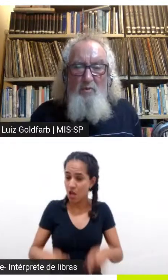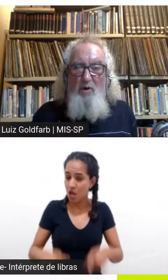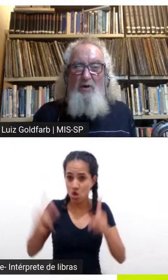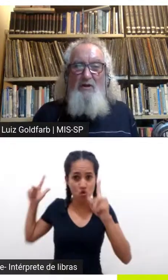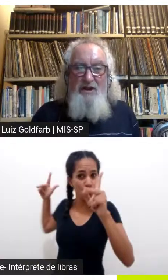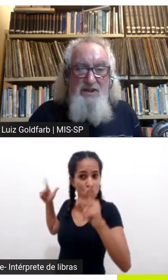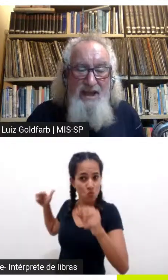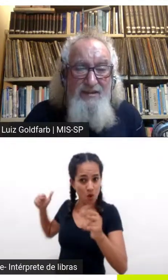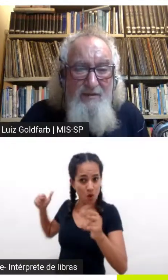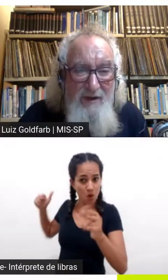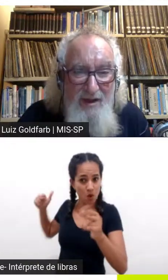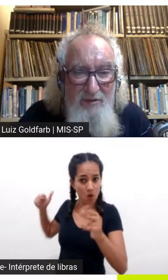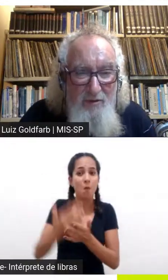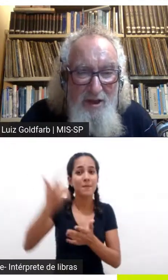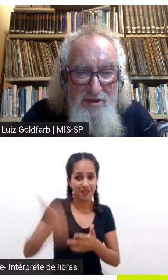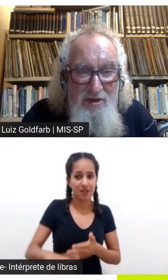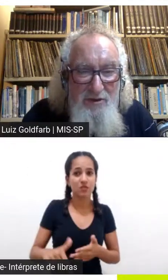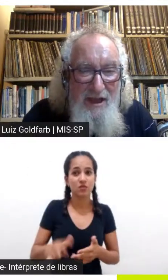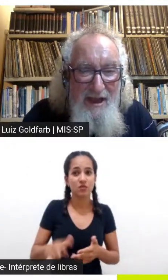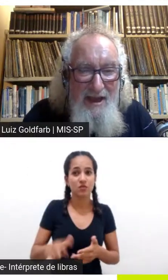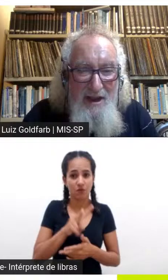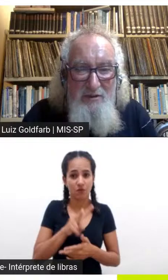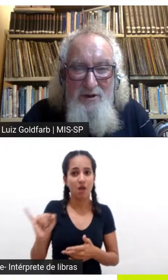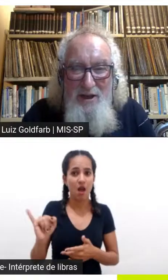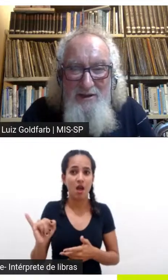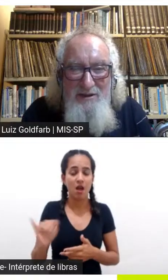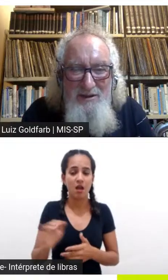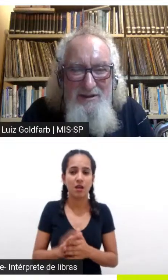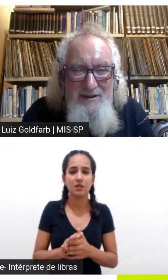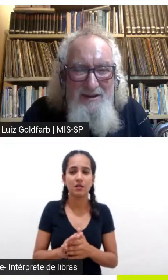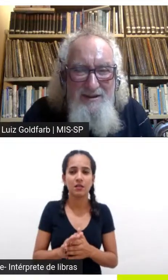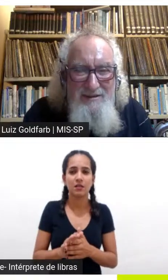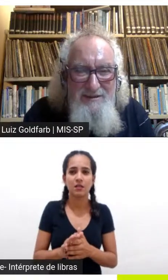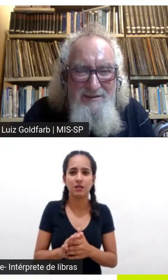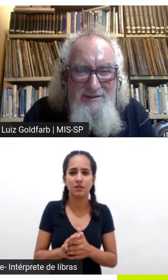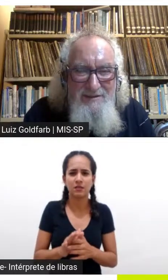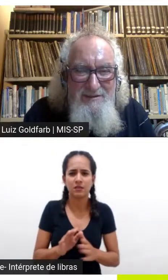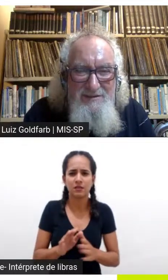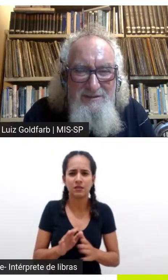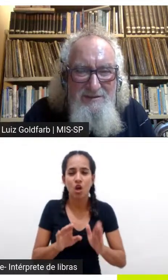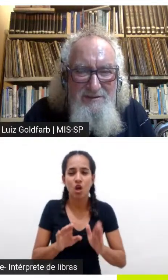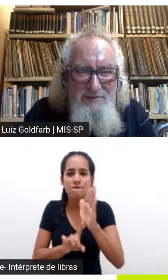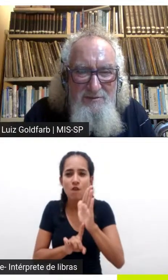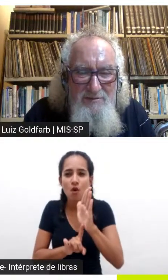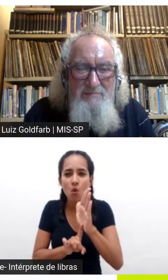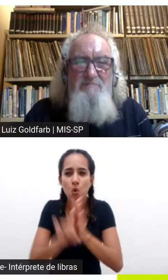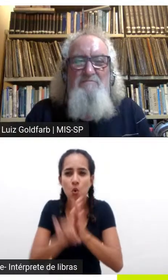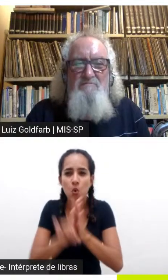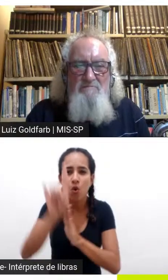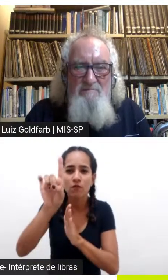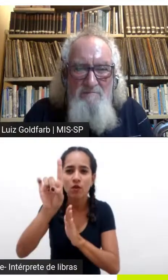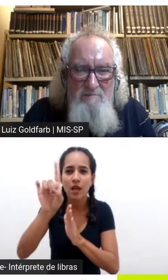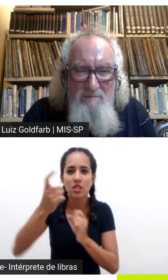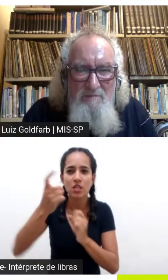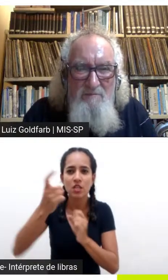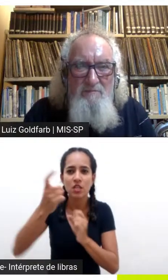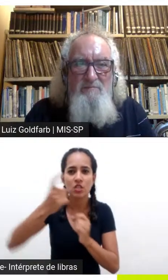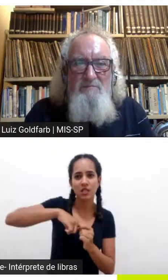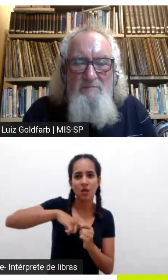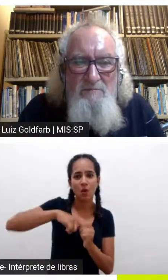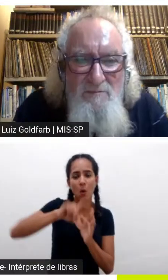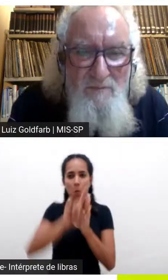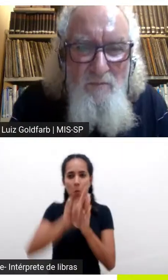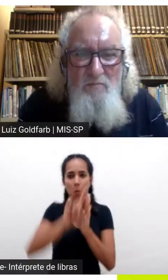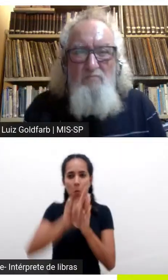muito bom Laura de quem é essa frase o foguete não tem ré adorei é de um amigo meu o Otávio até que o Ivan conhece ele